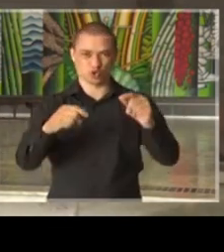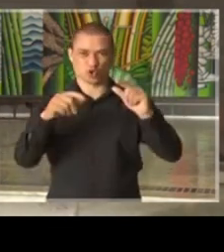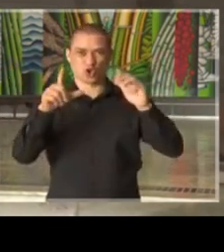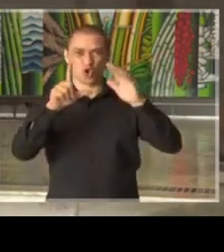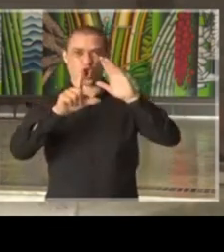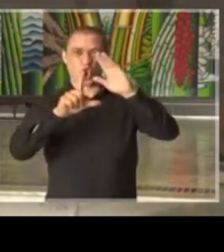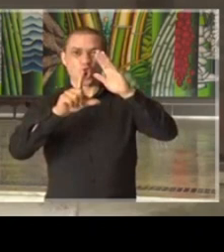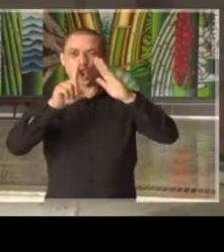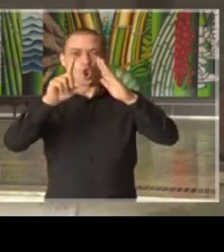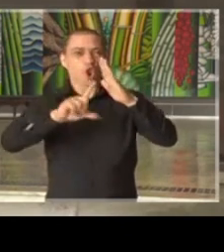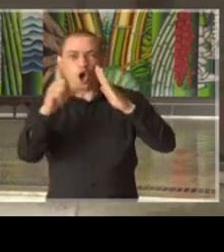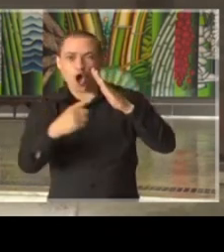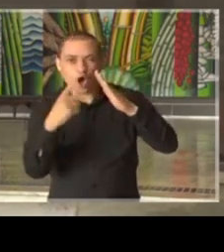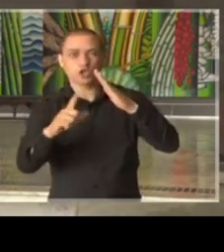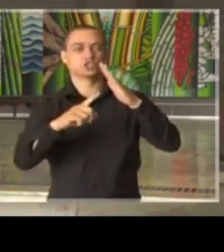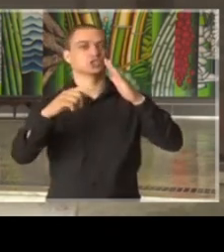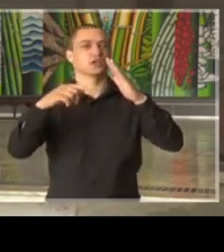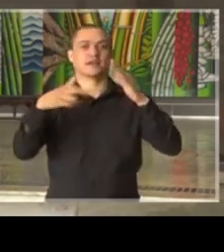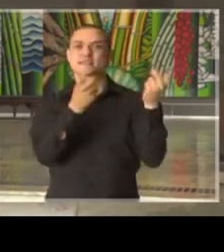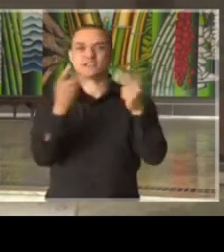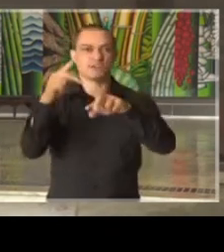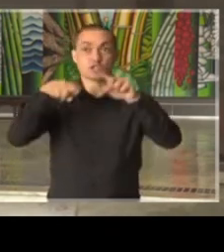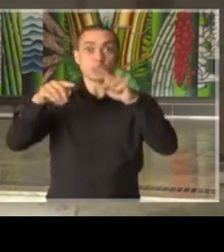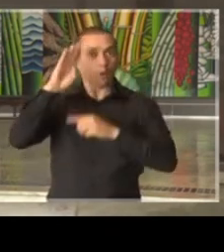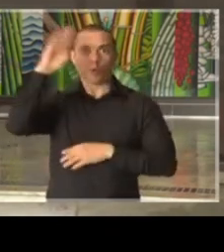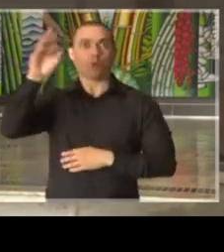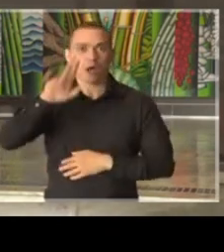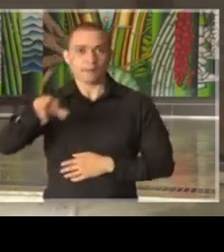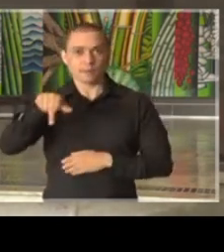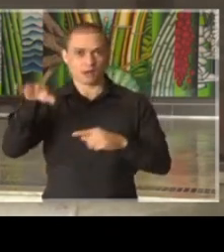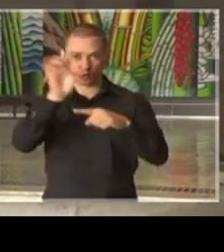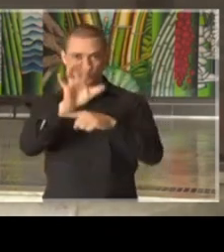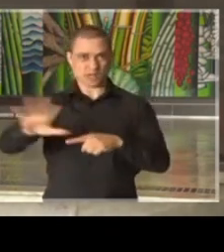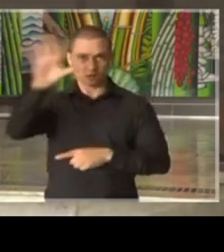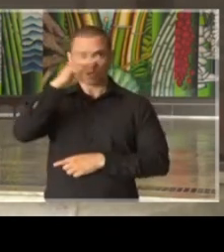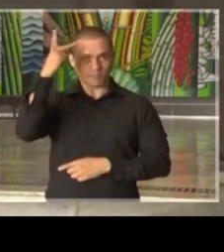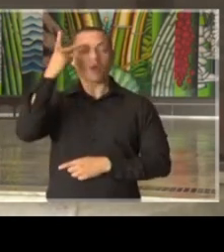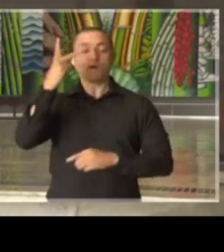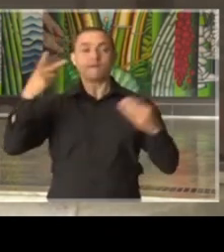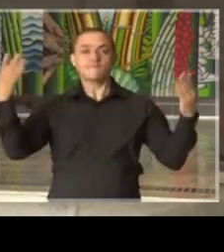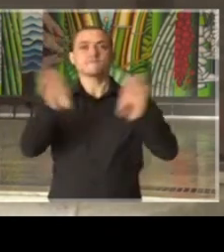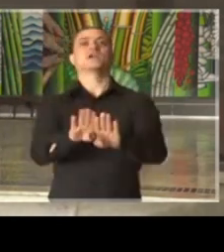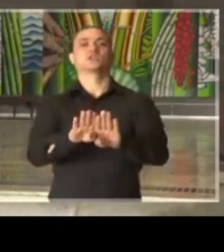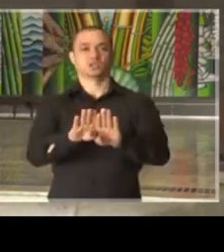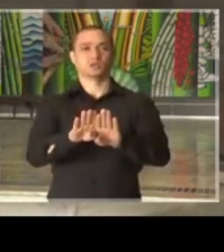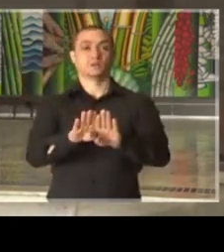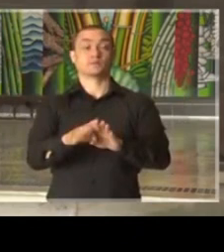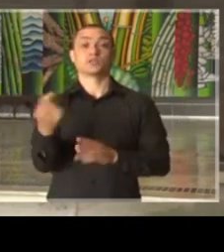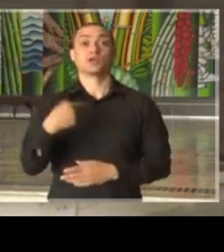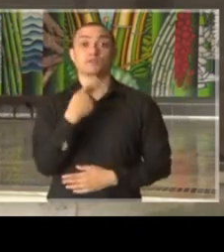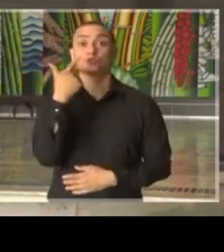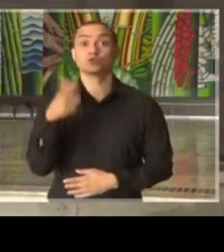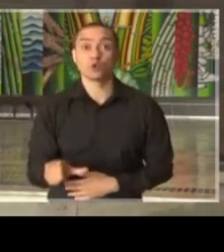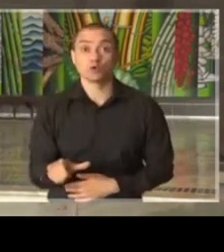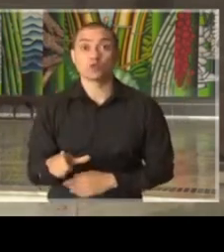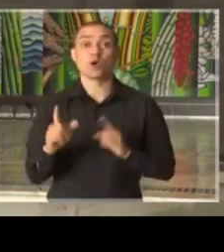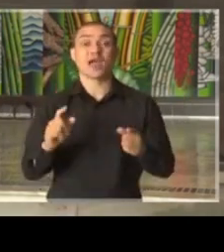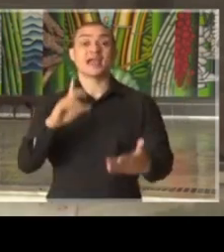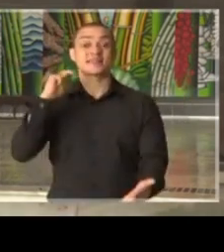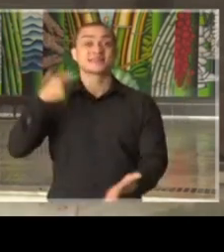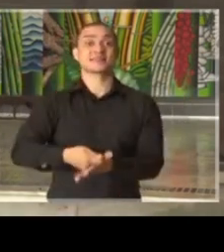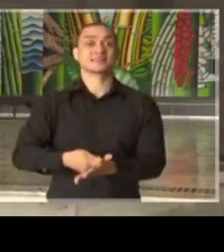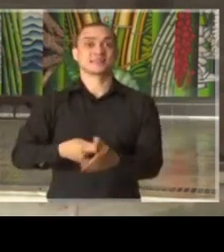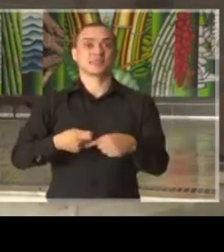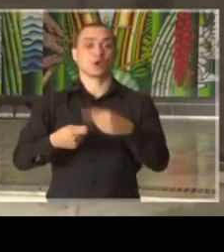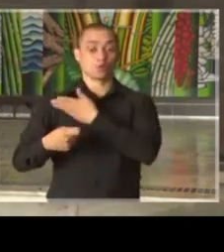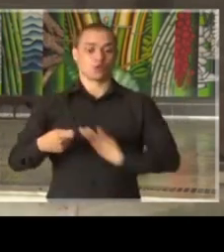serviços não essenciais em todo o Estado de São Paulo. Repito, determinação